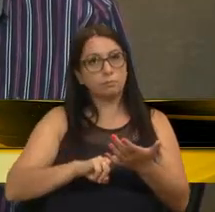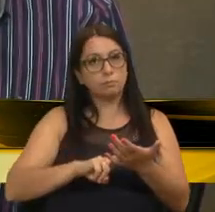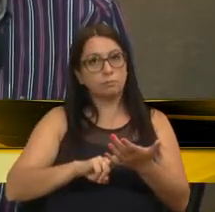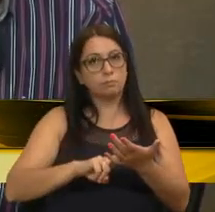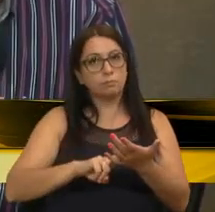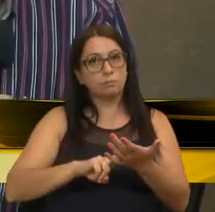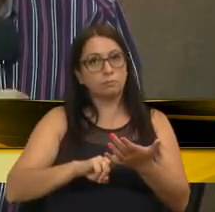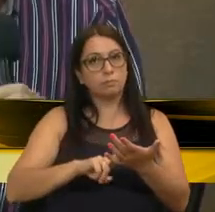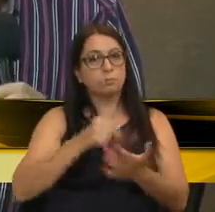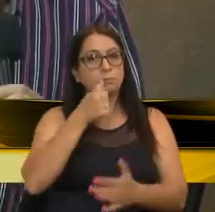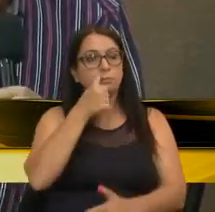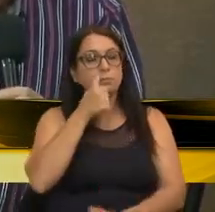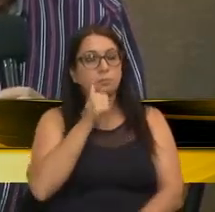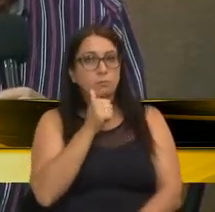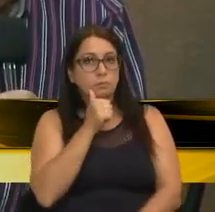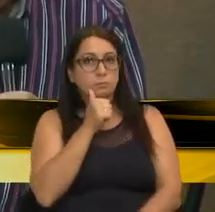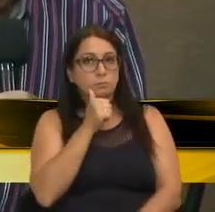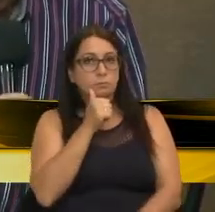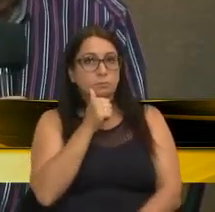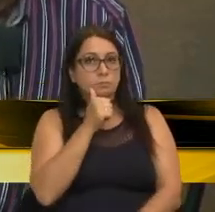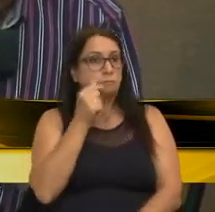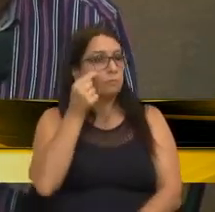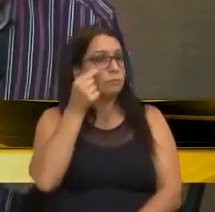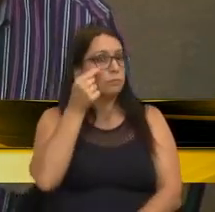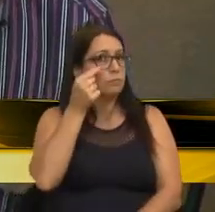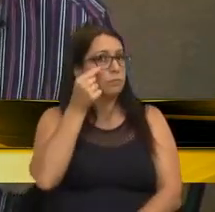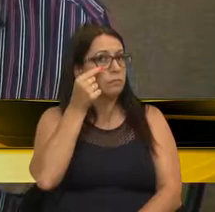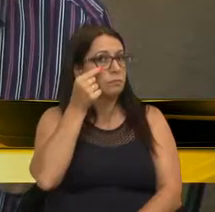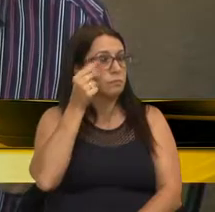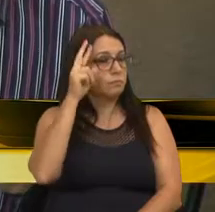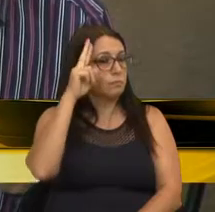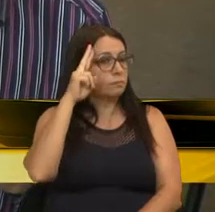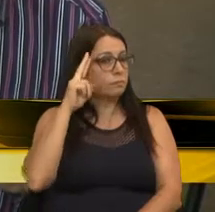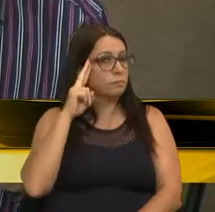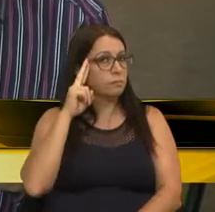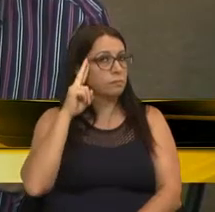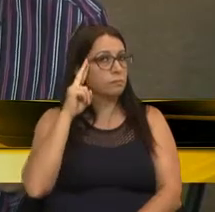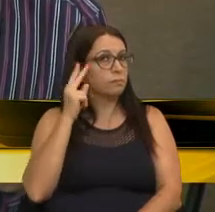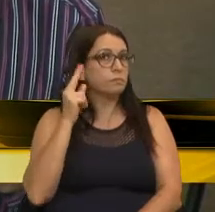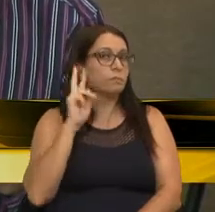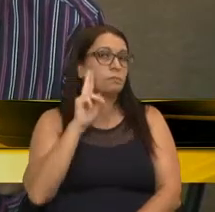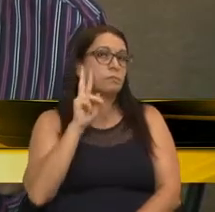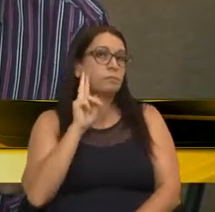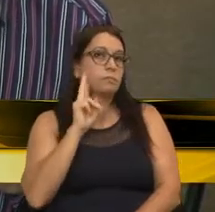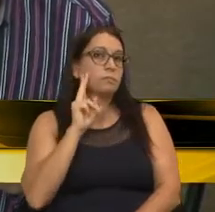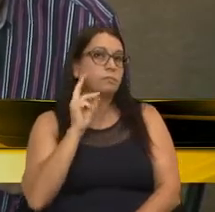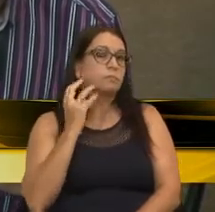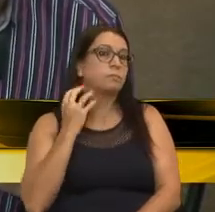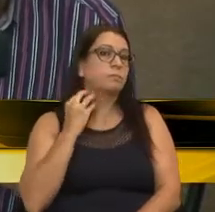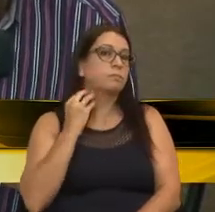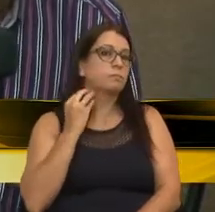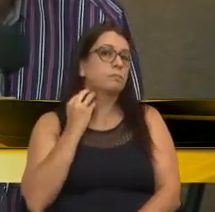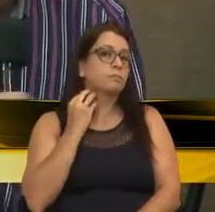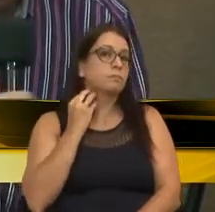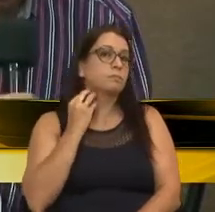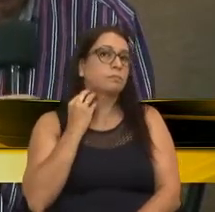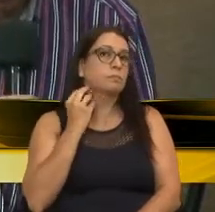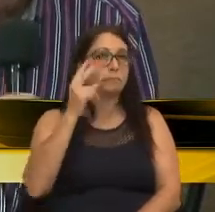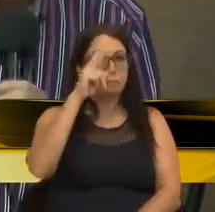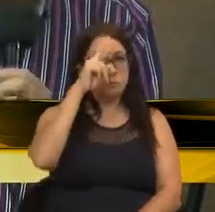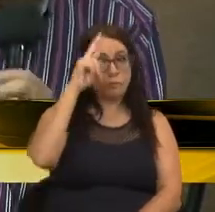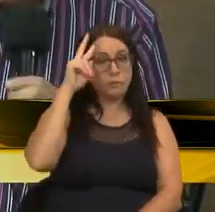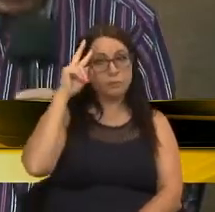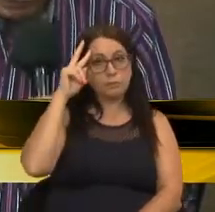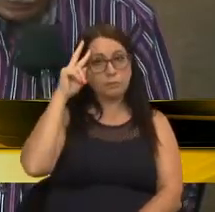Paula Iores, Paulo Fernando Périco, Rafael Bueno, Renato Oliveira, Ricardo Daneluz Neto, Velocino